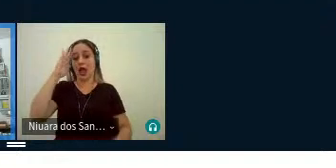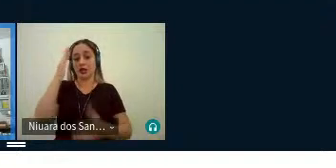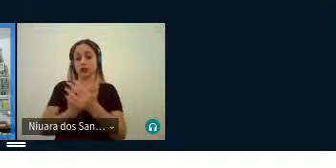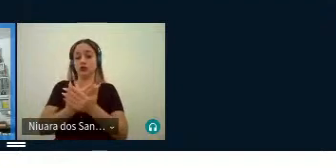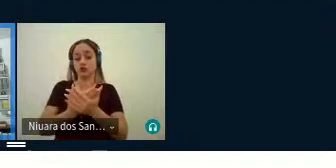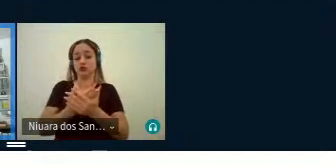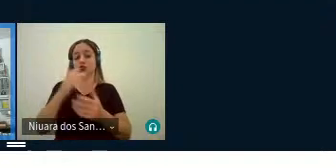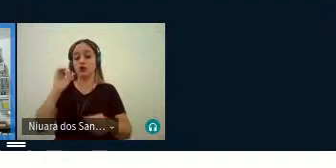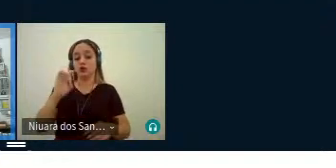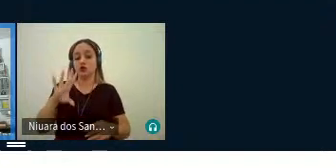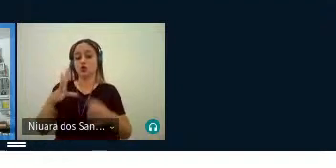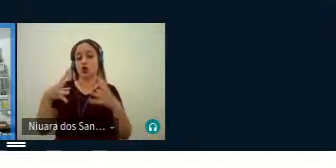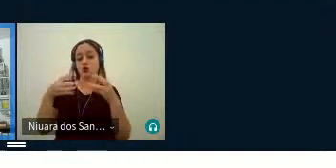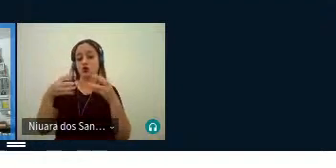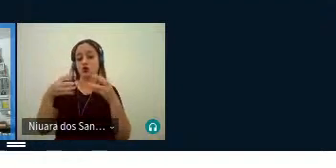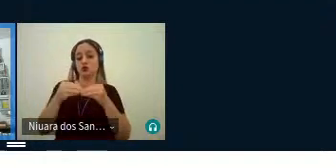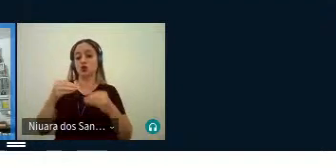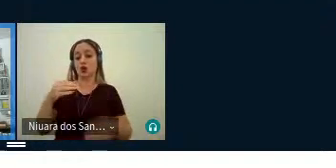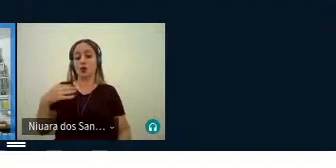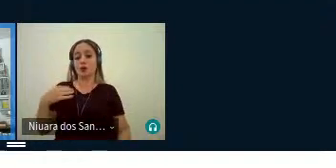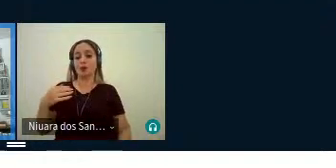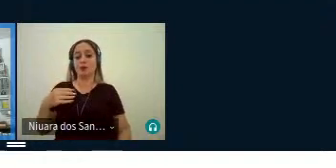filologia, só pela,